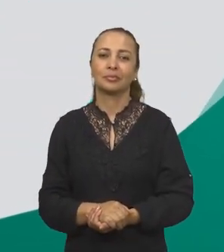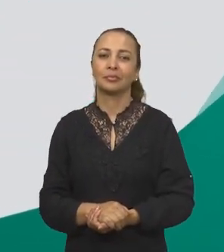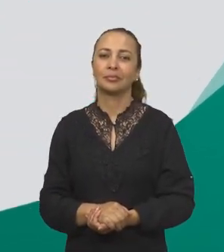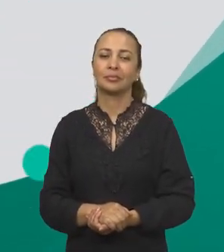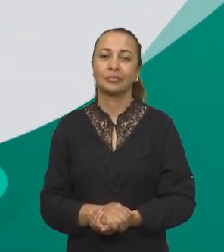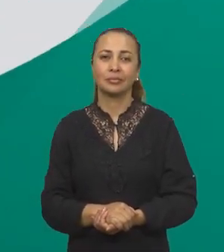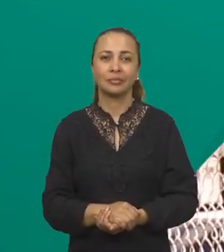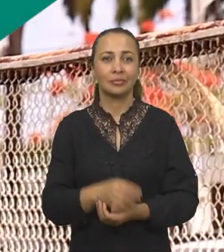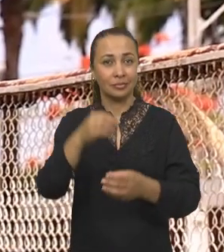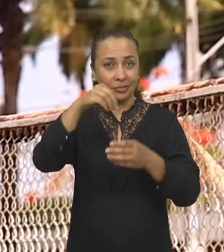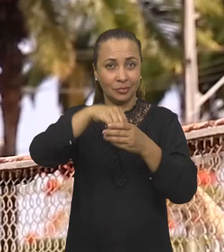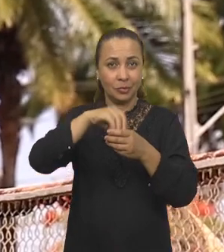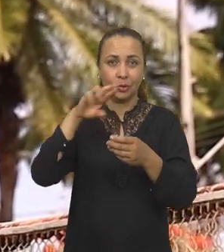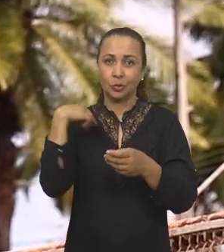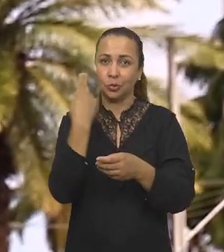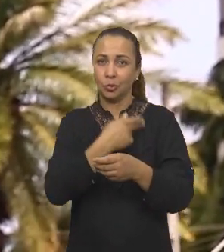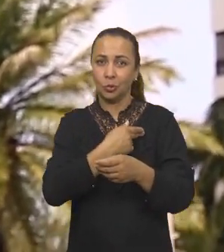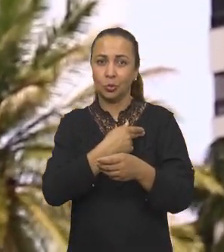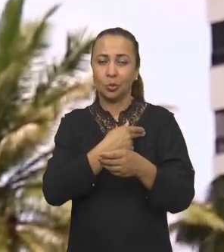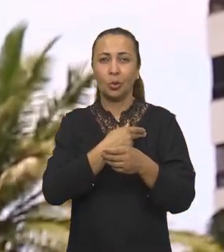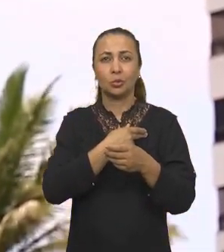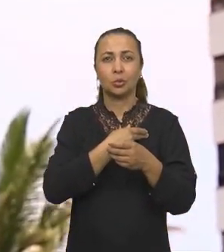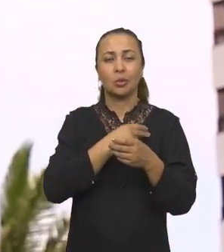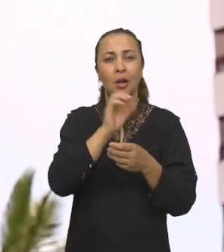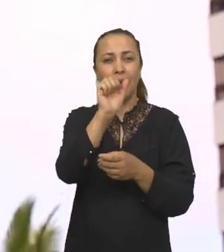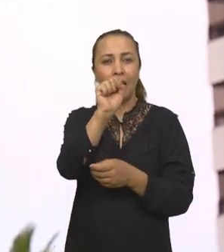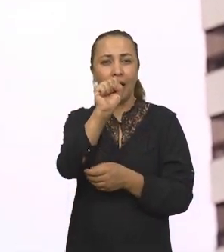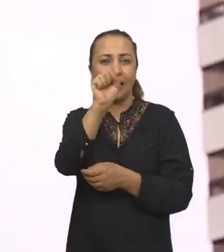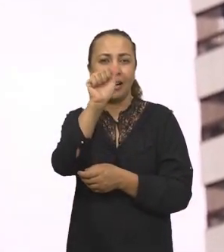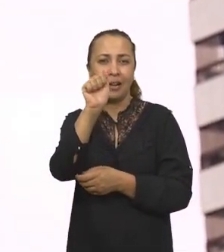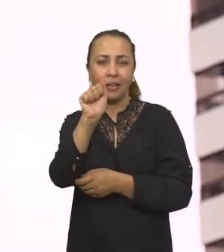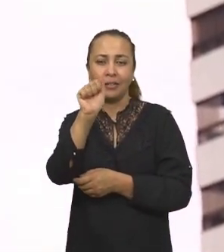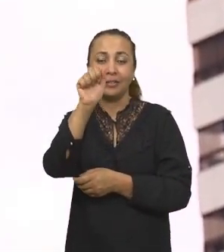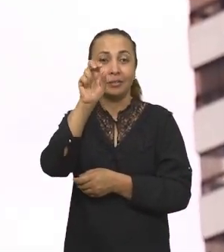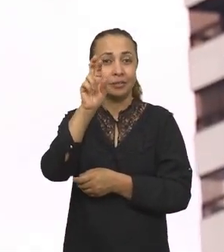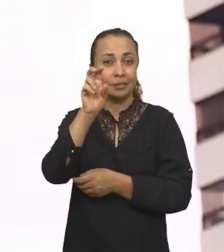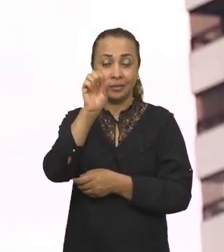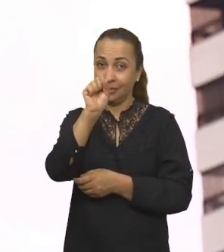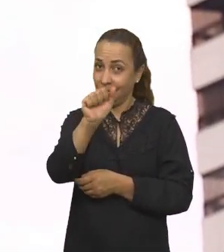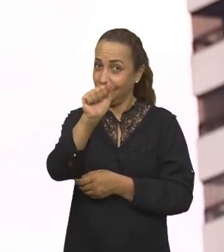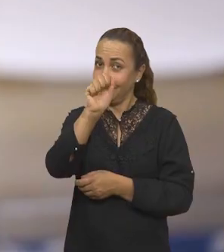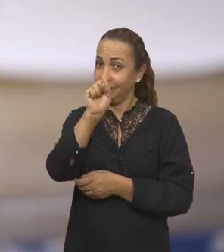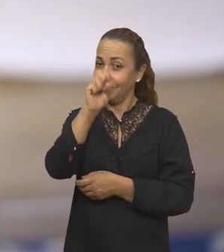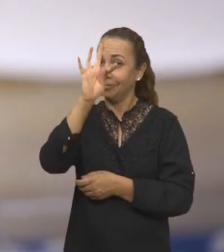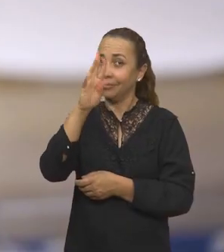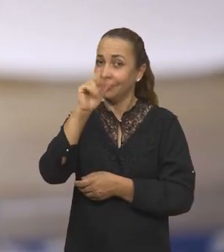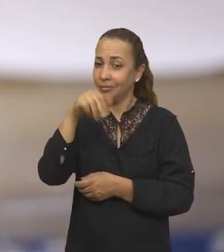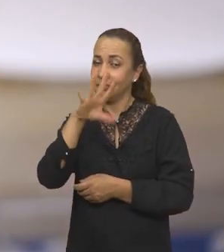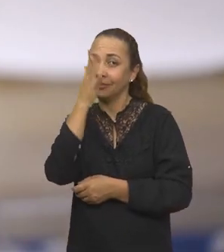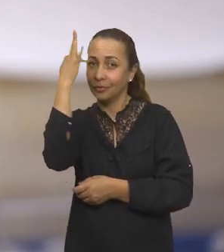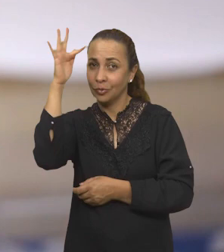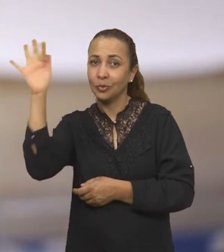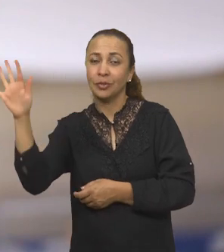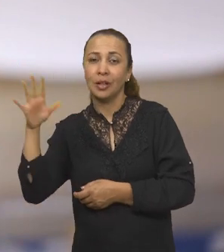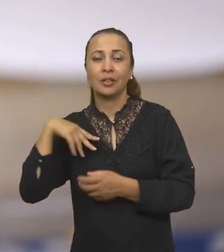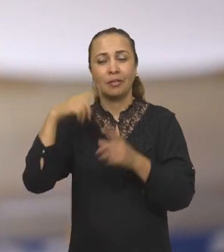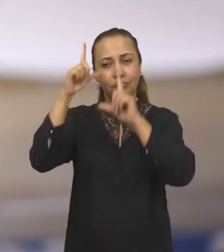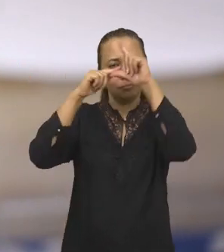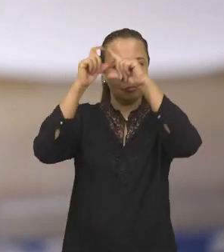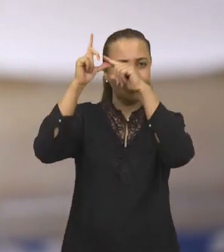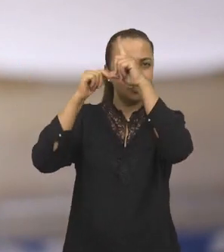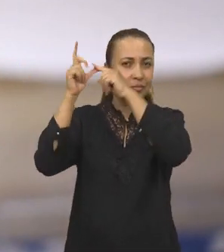Música Dentro do nosso curso da astrofísica, eu trabalho com diferentes campos da astronomia. Desde estrelas,